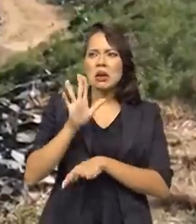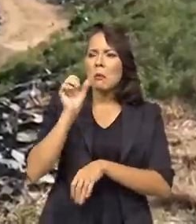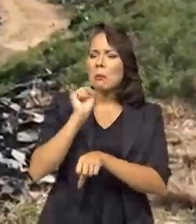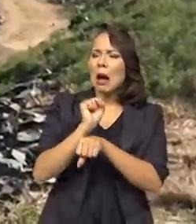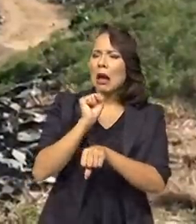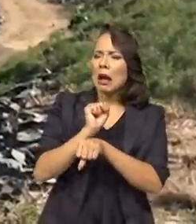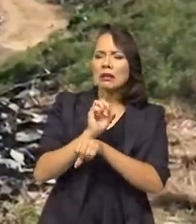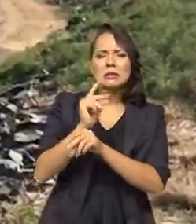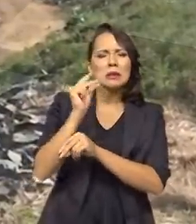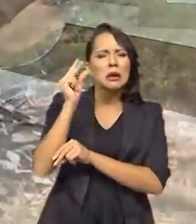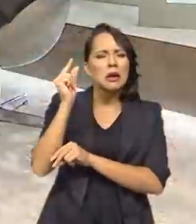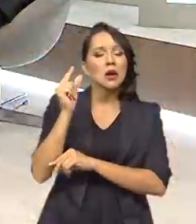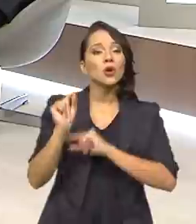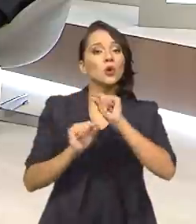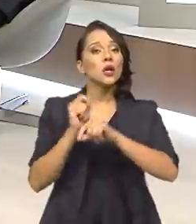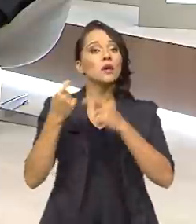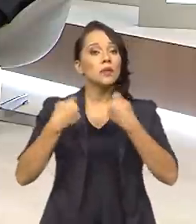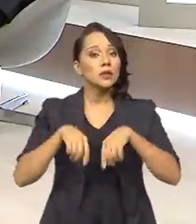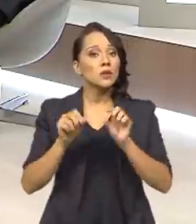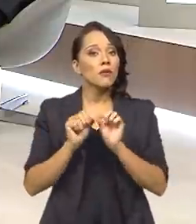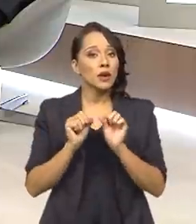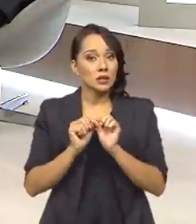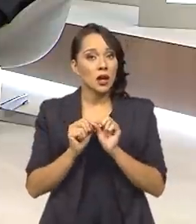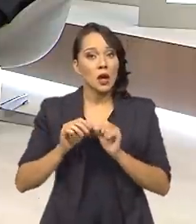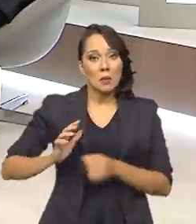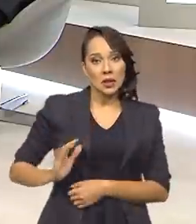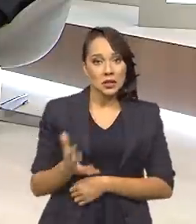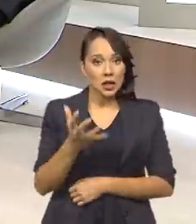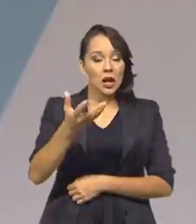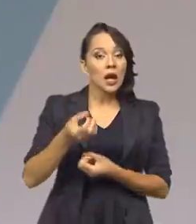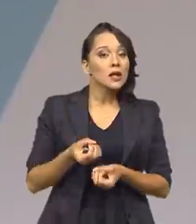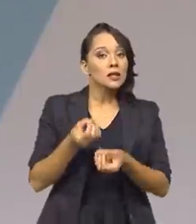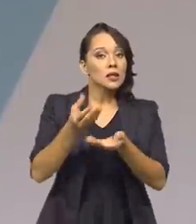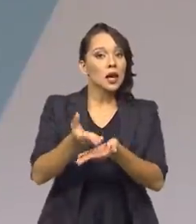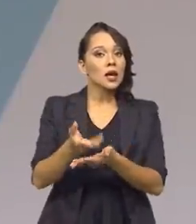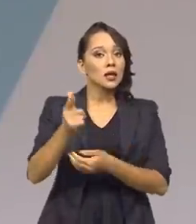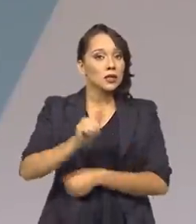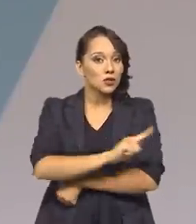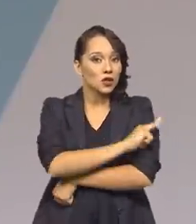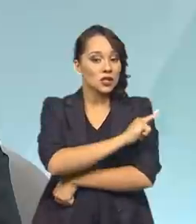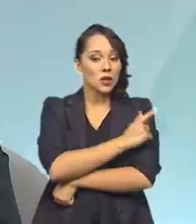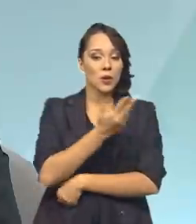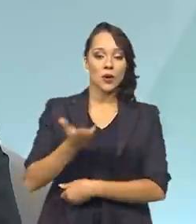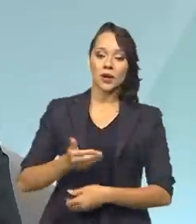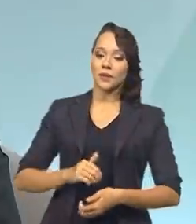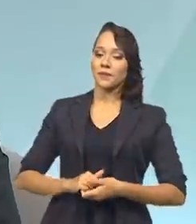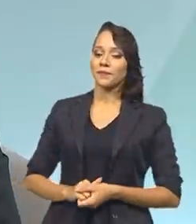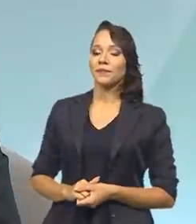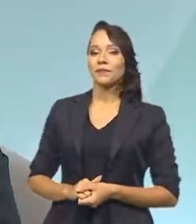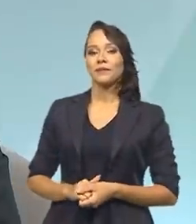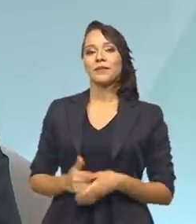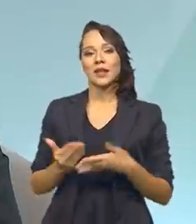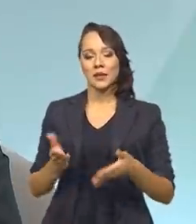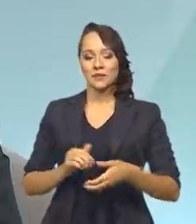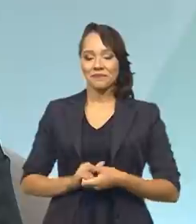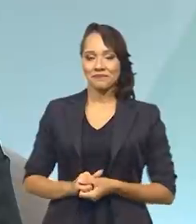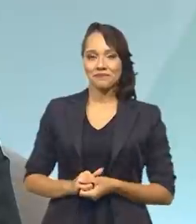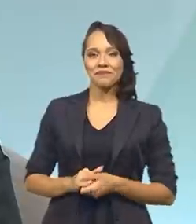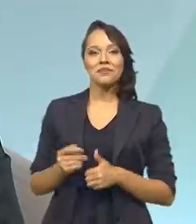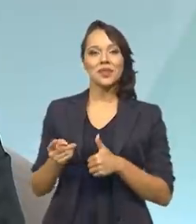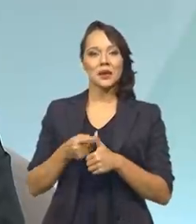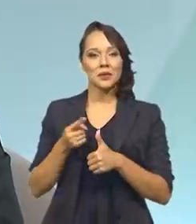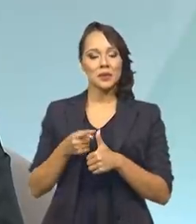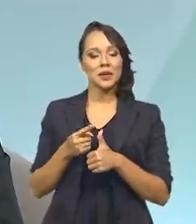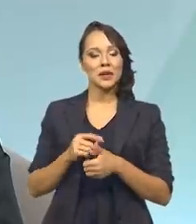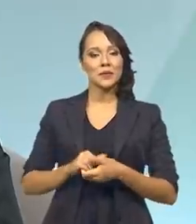tanto tempo e o que foi necessário para acelerar a entrega nesta gestão. Bom, Cartacho, primeiro dizer